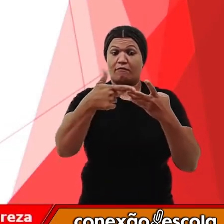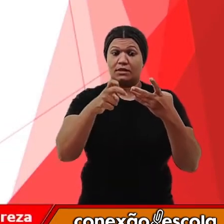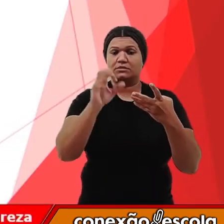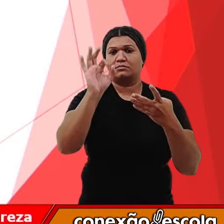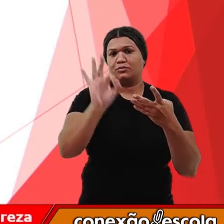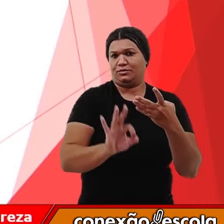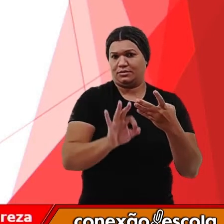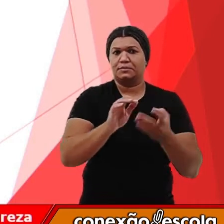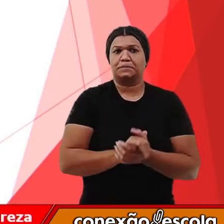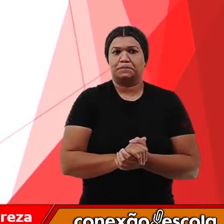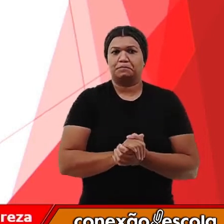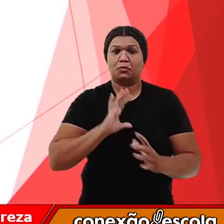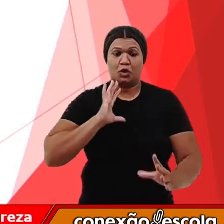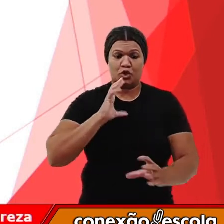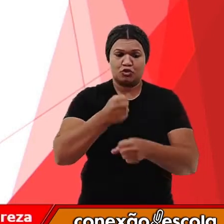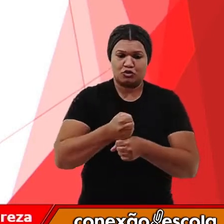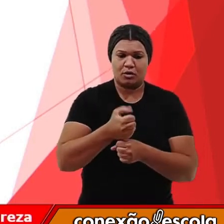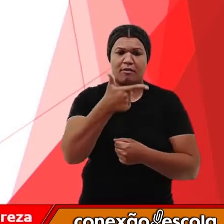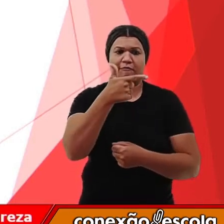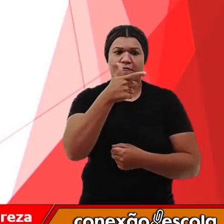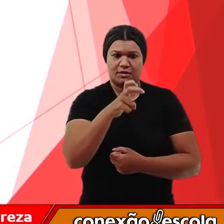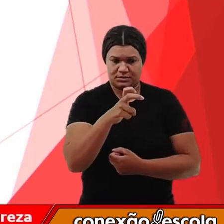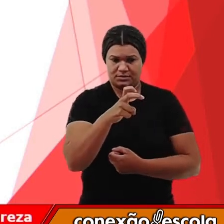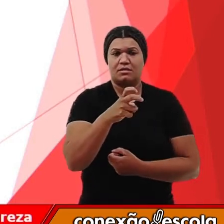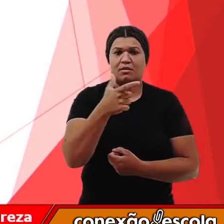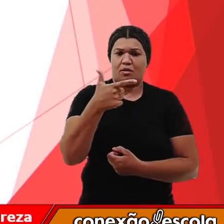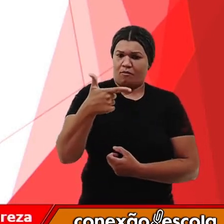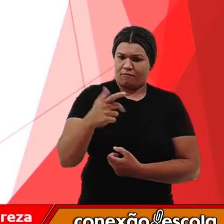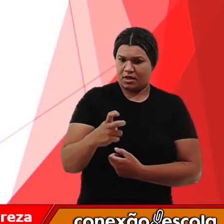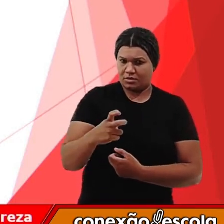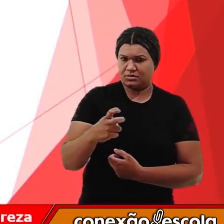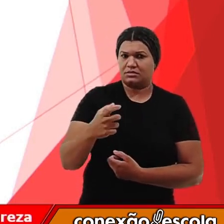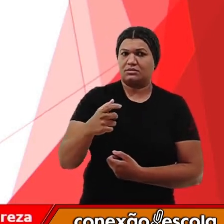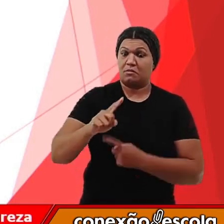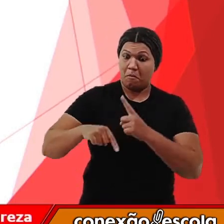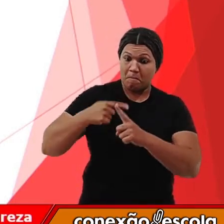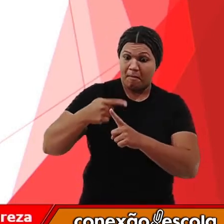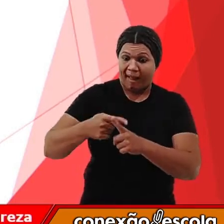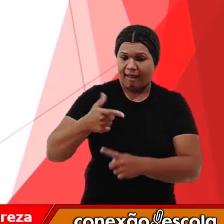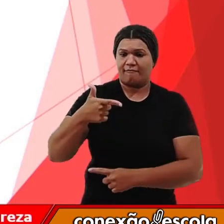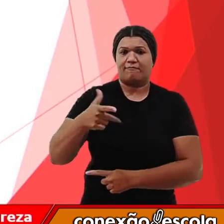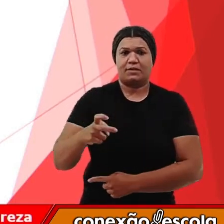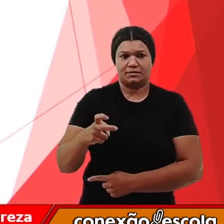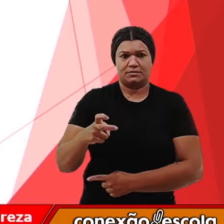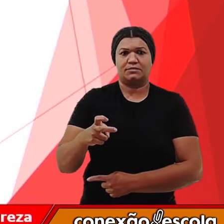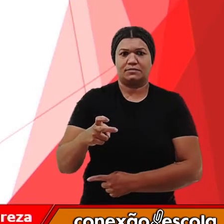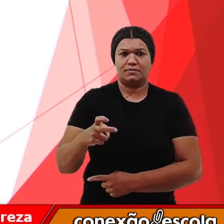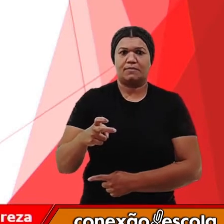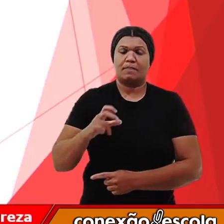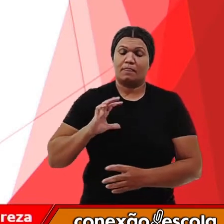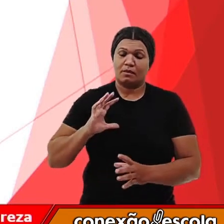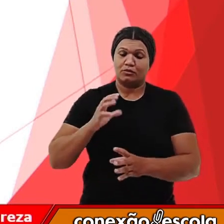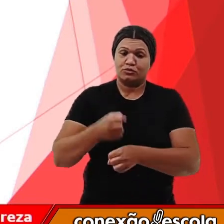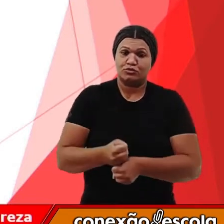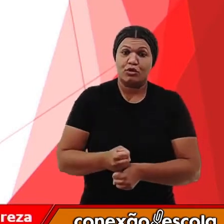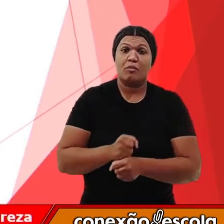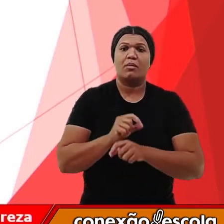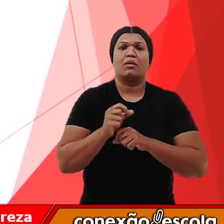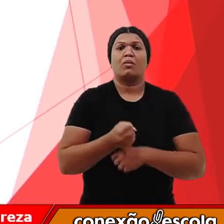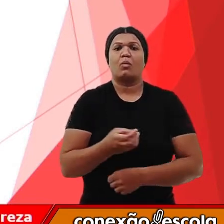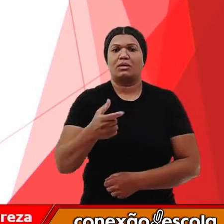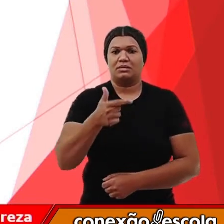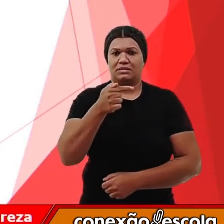Se eu somo 25 com 25 mais 25, eu obtenho o número